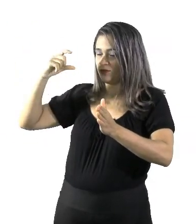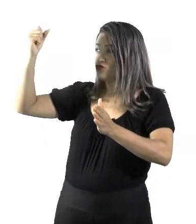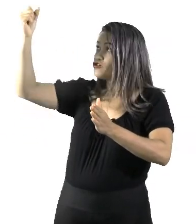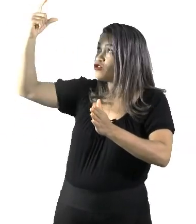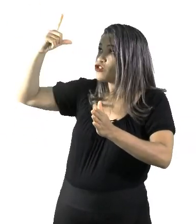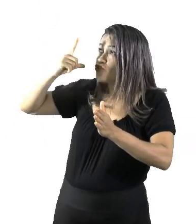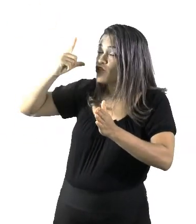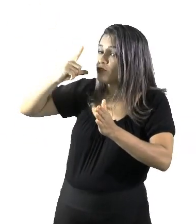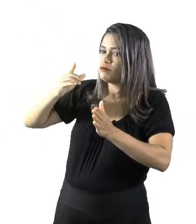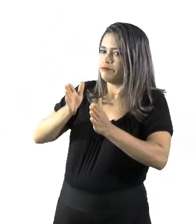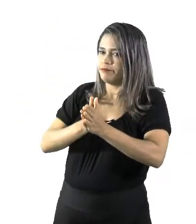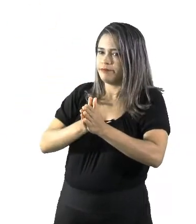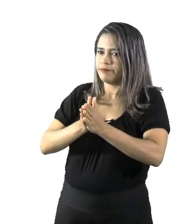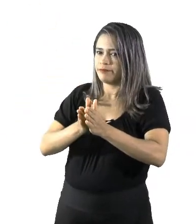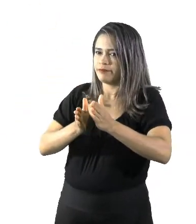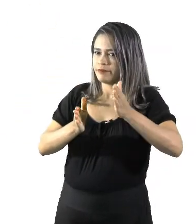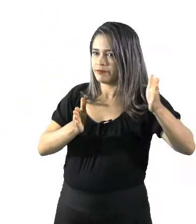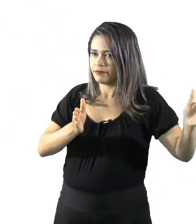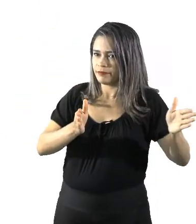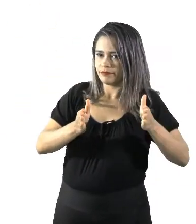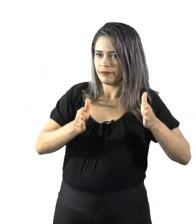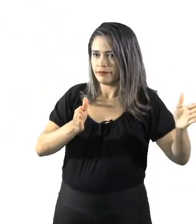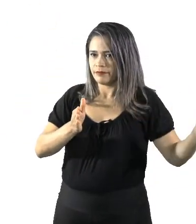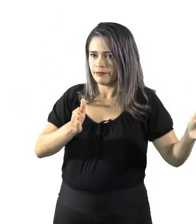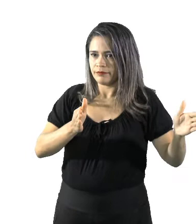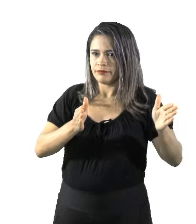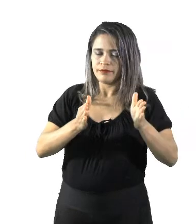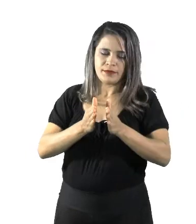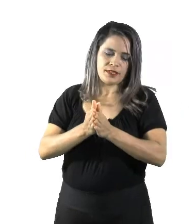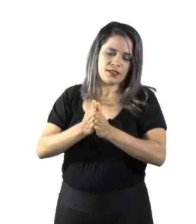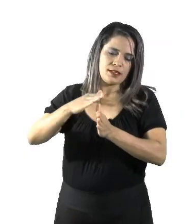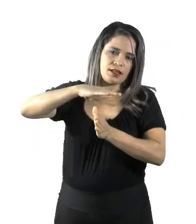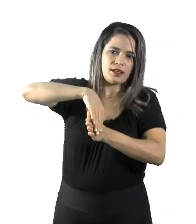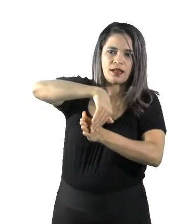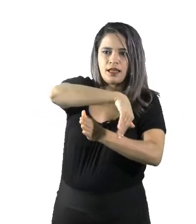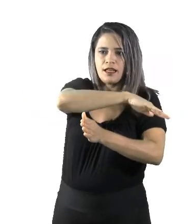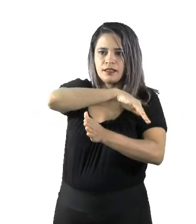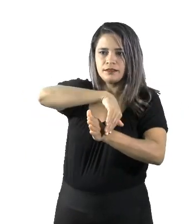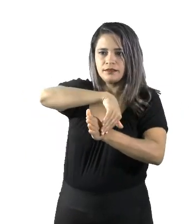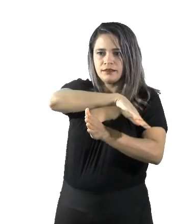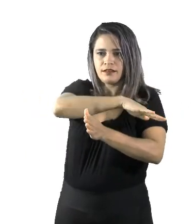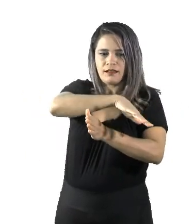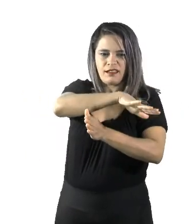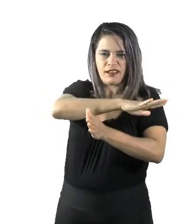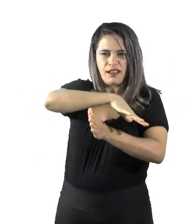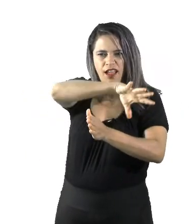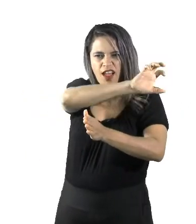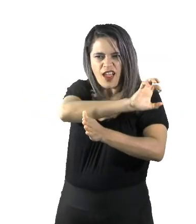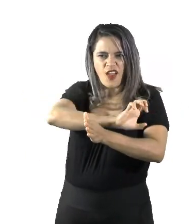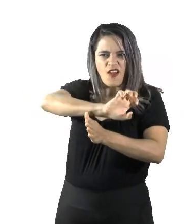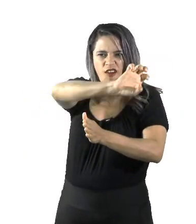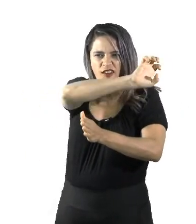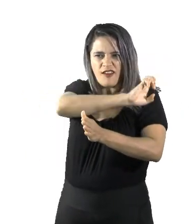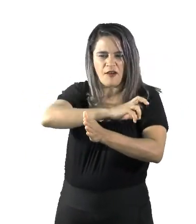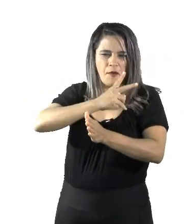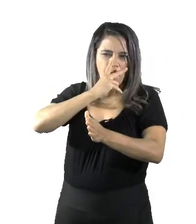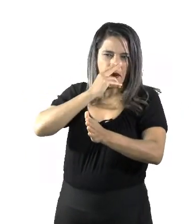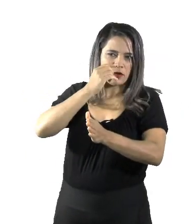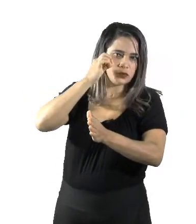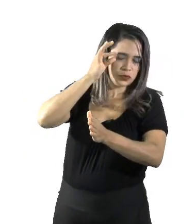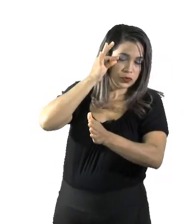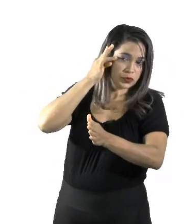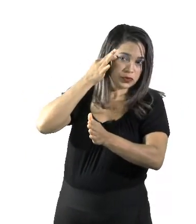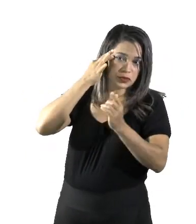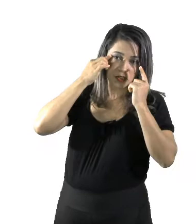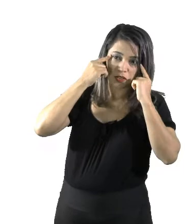E o outro lado, que está um pouco mais escuro, que vamos supor que é a Europa e tudo mais, o Japão, que a gente